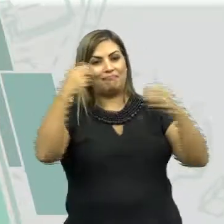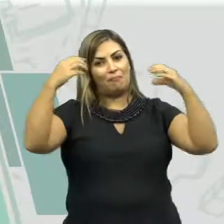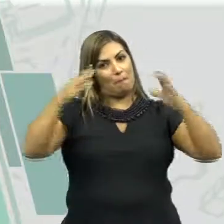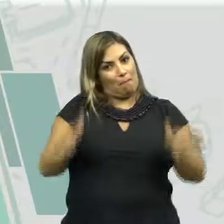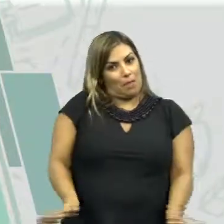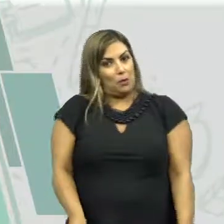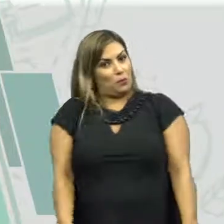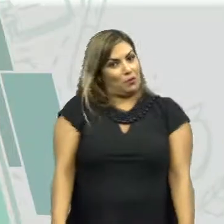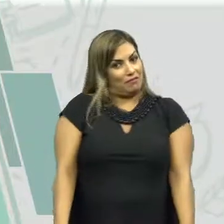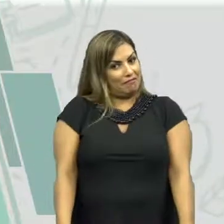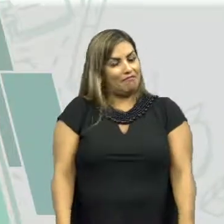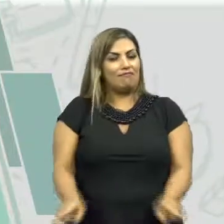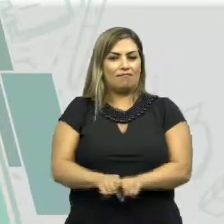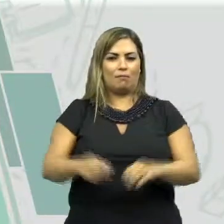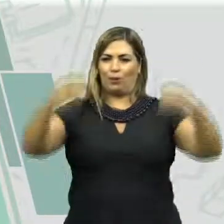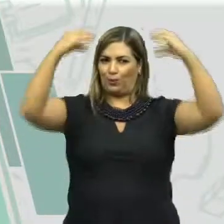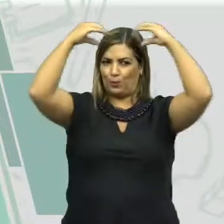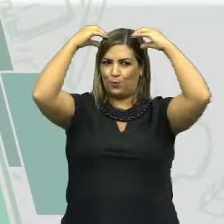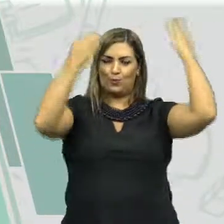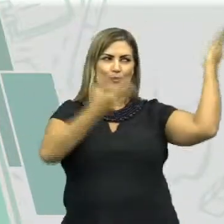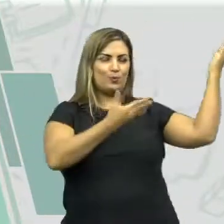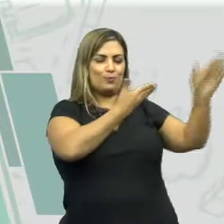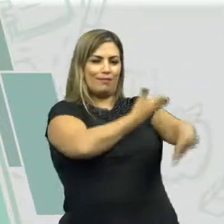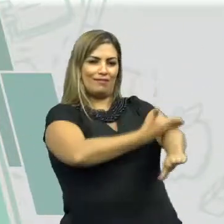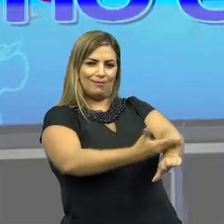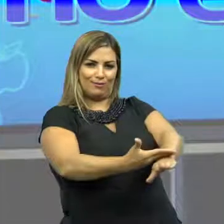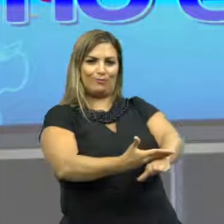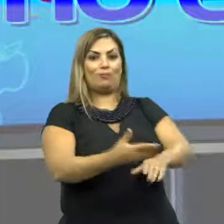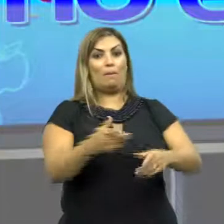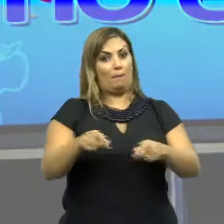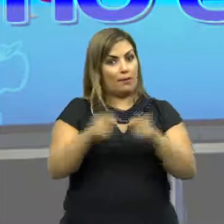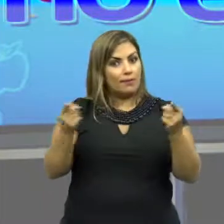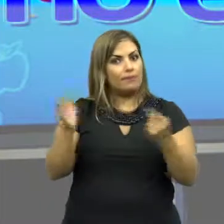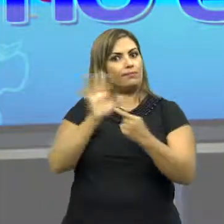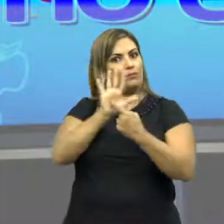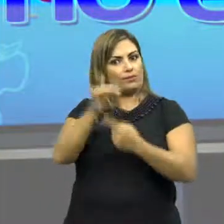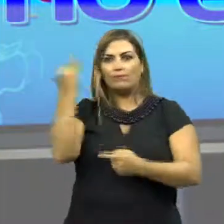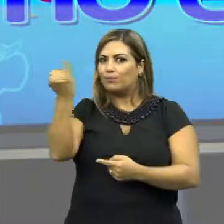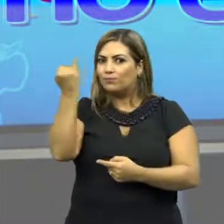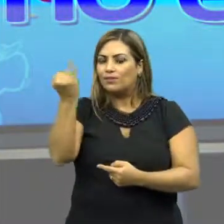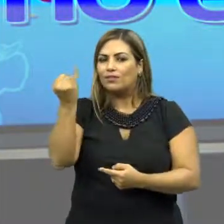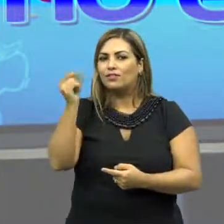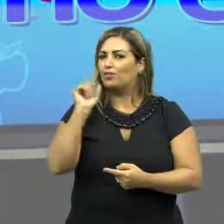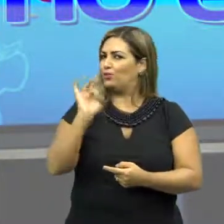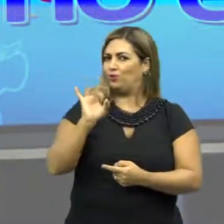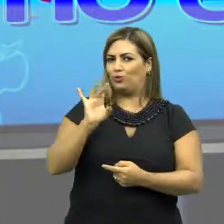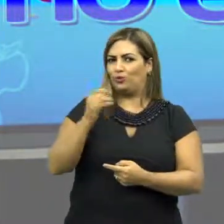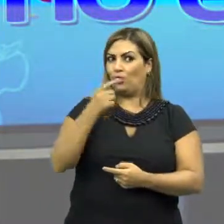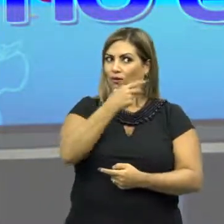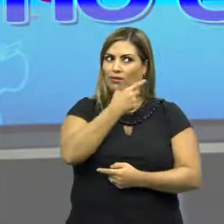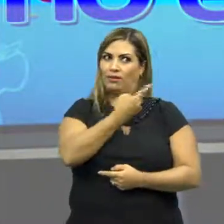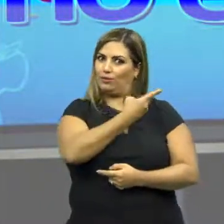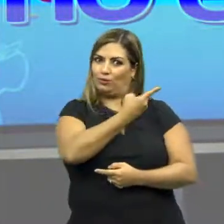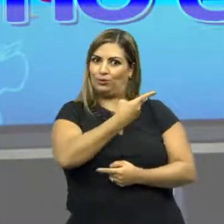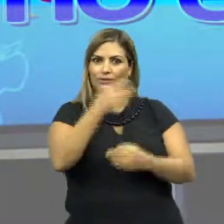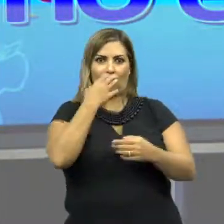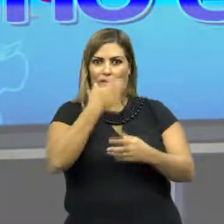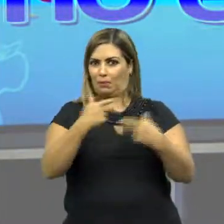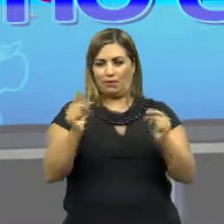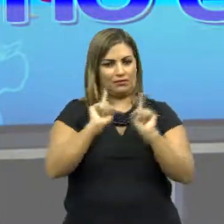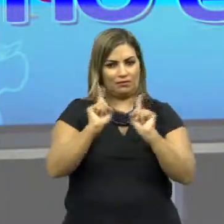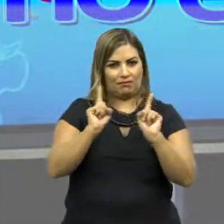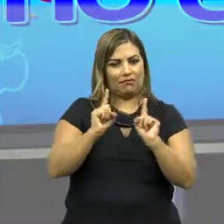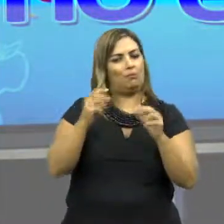dos pinguins e dos ursos polares. Mas vale ressaltar que não são somente esses seres